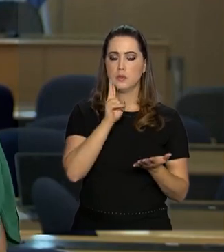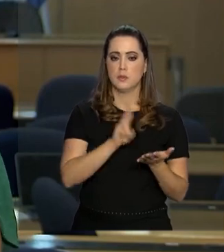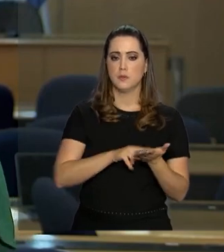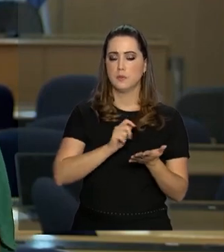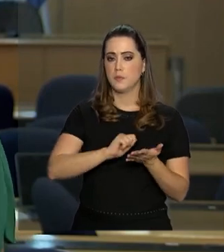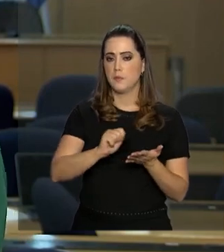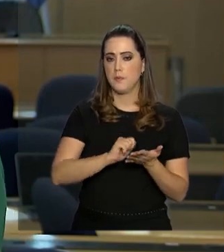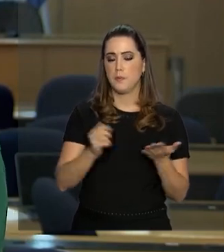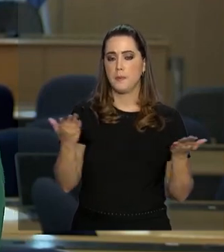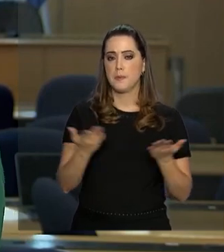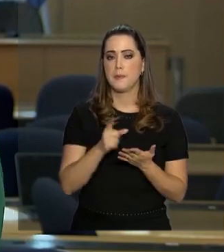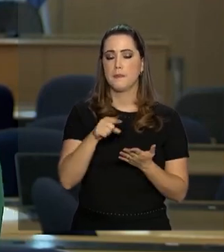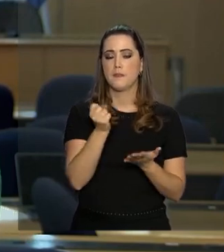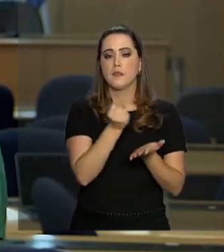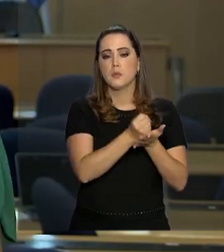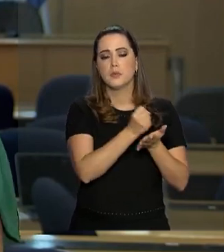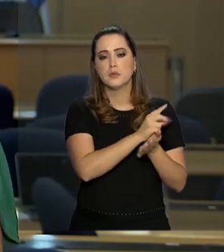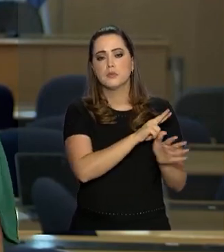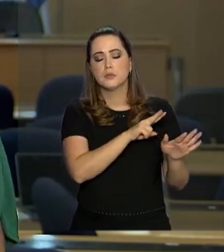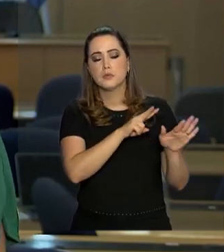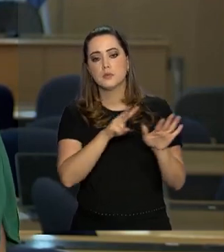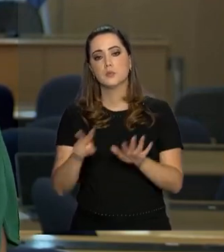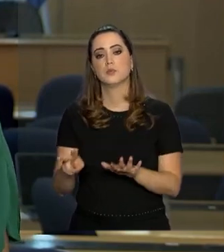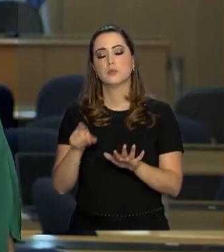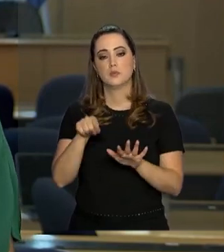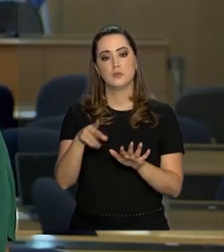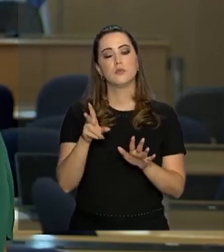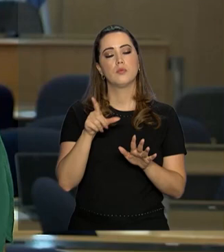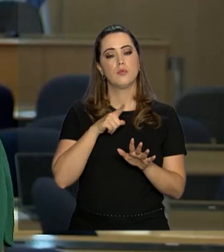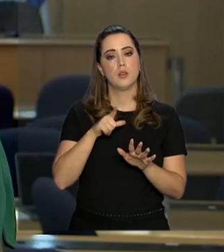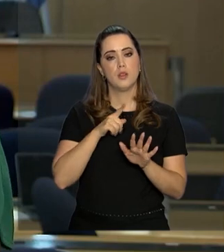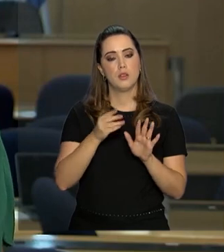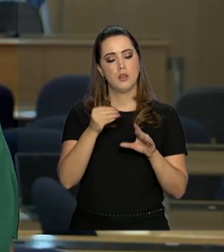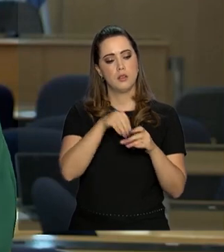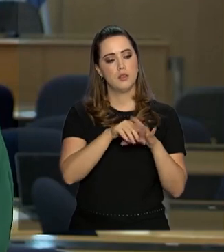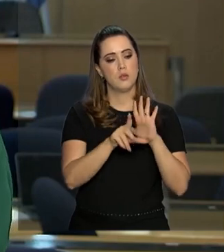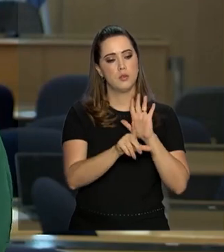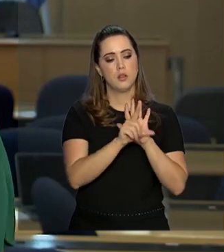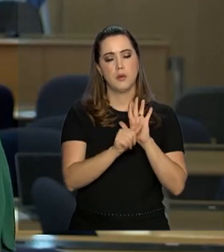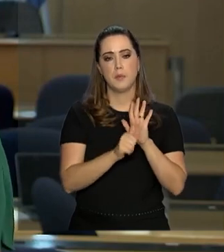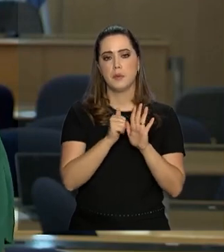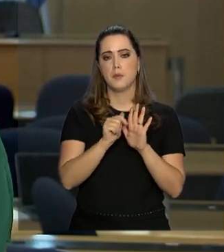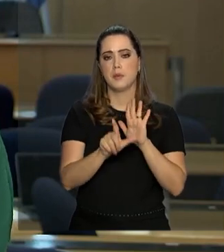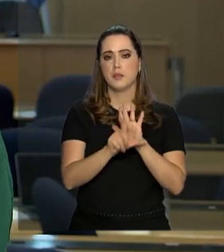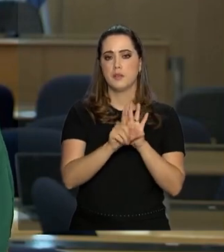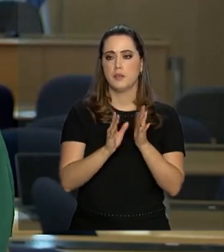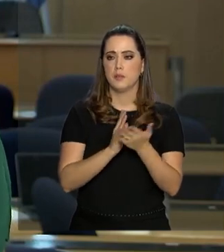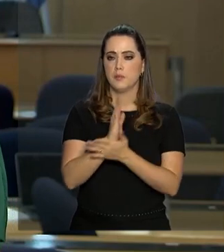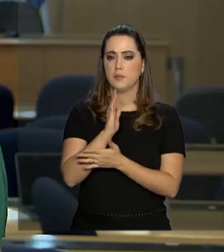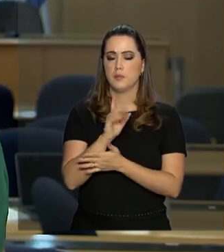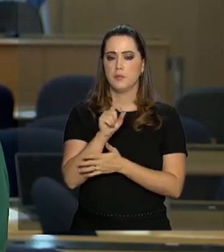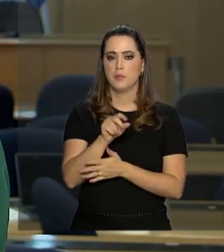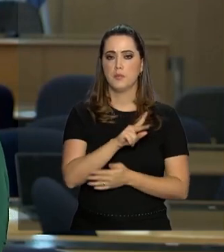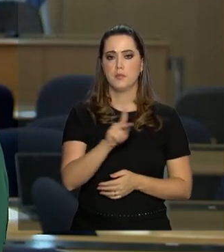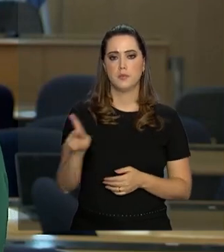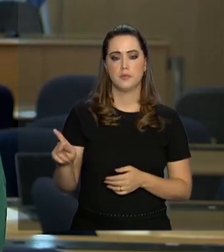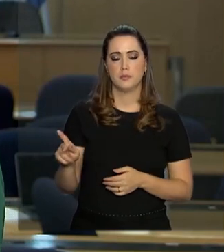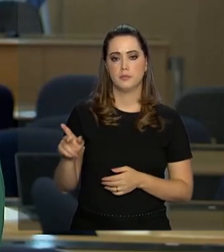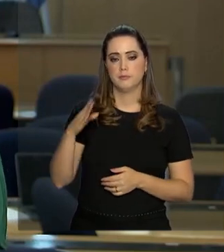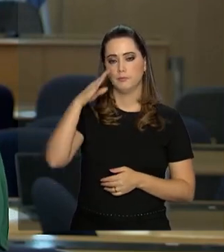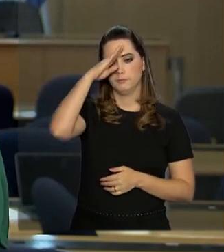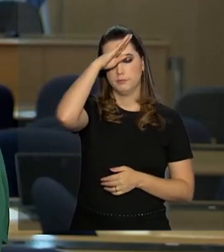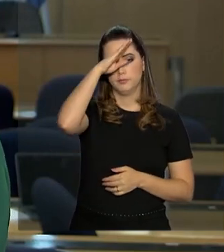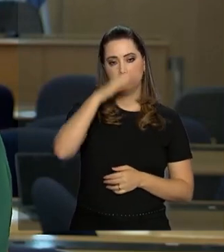assinada hoje para marcar aí essa semana que está prevista numa lei, uma das primeiras leis sancionadas pelo presidente da